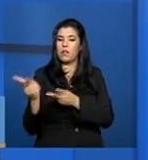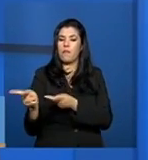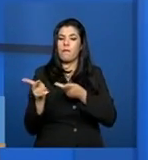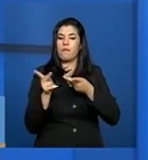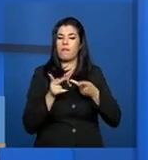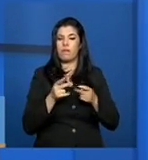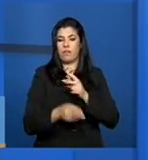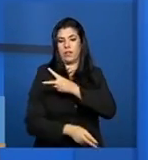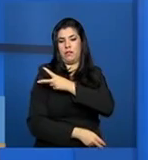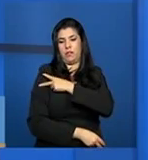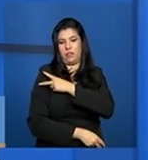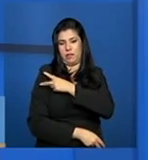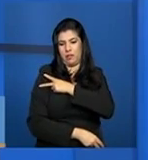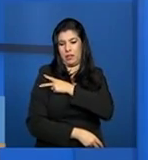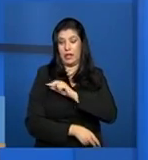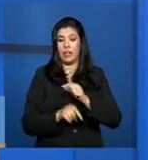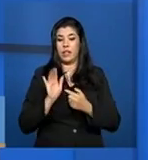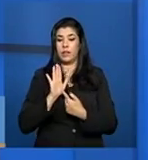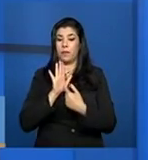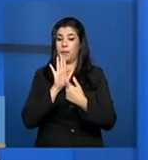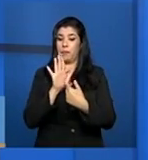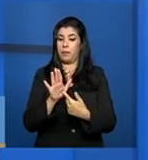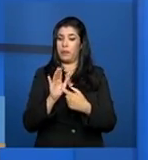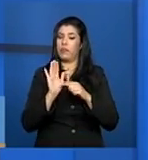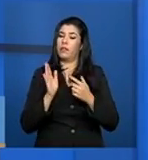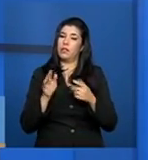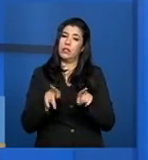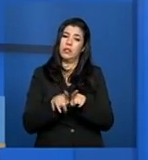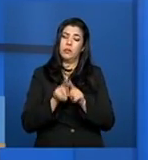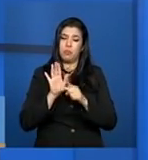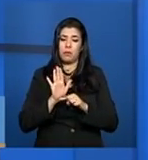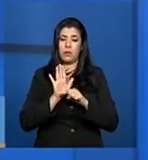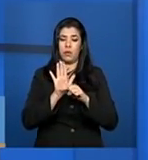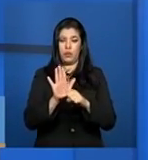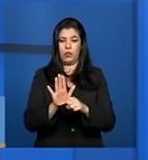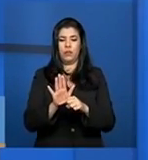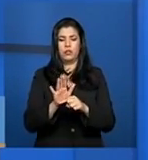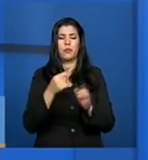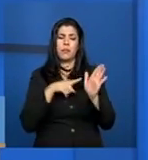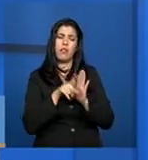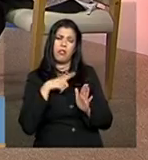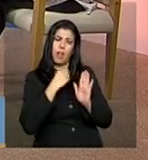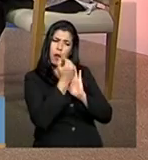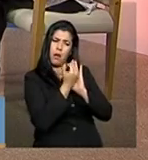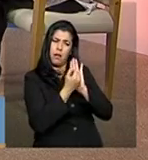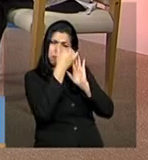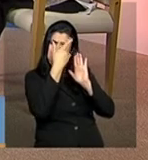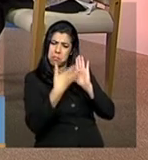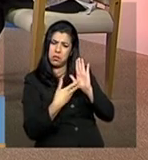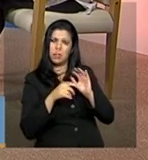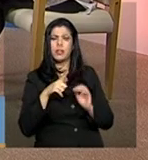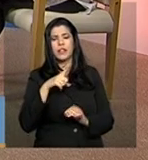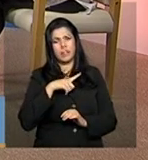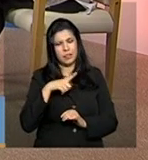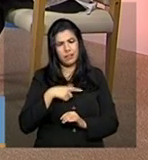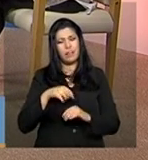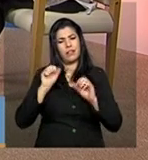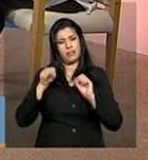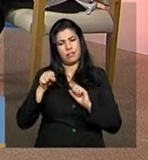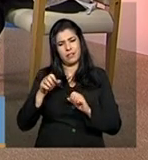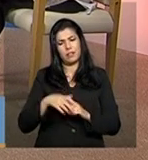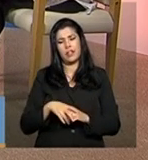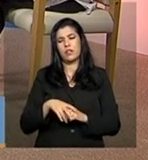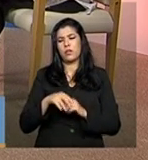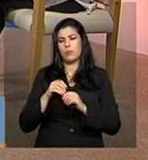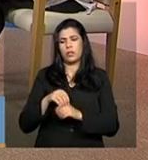ajuda os gestores... os itens todos que ele tem itens, ele pode preencher o questionário